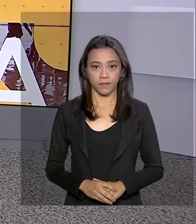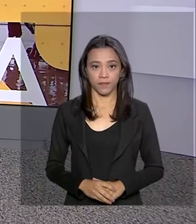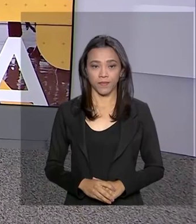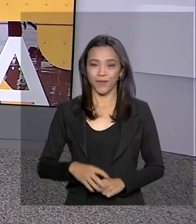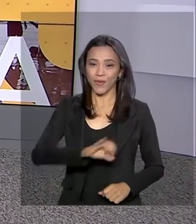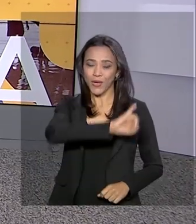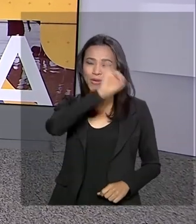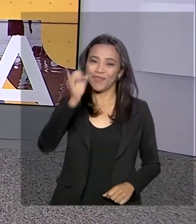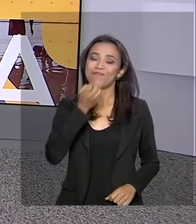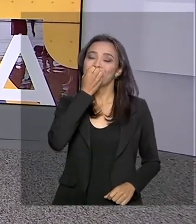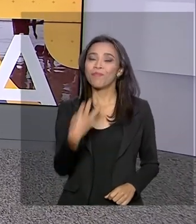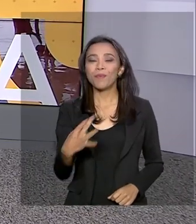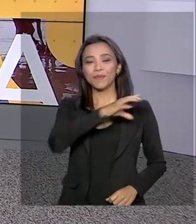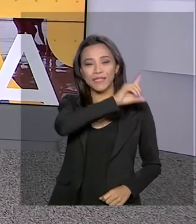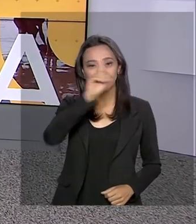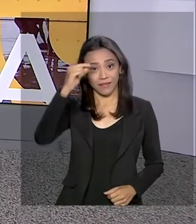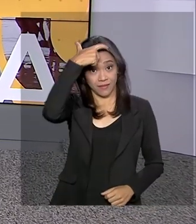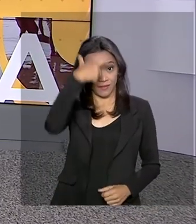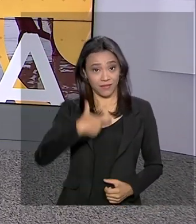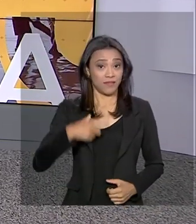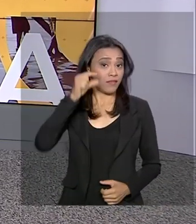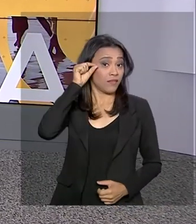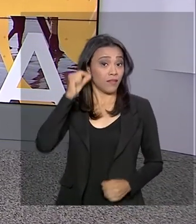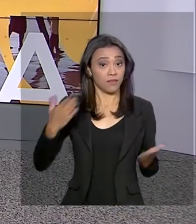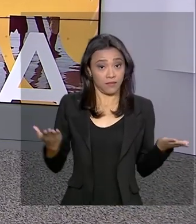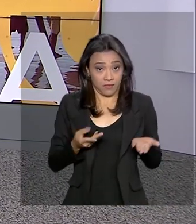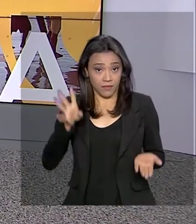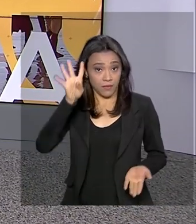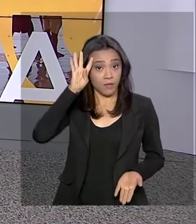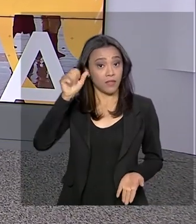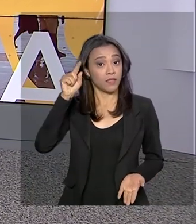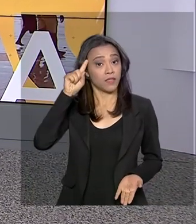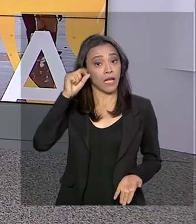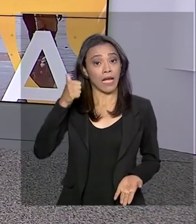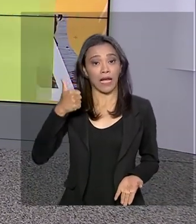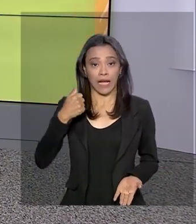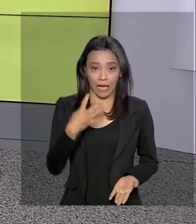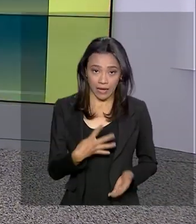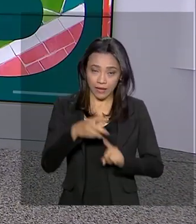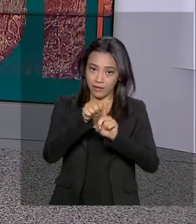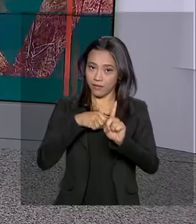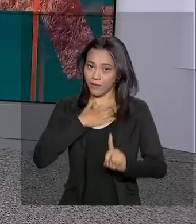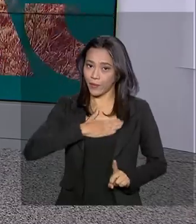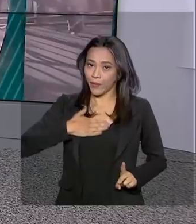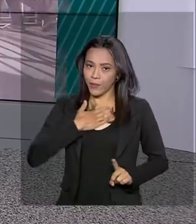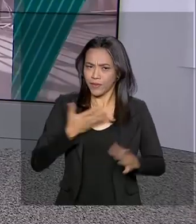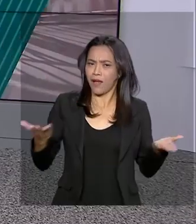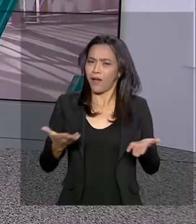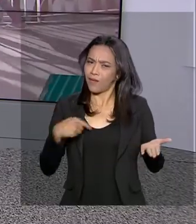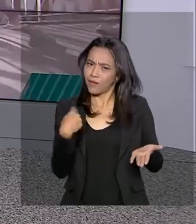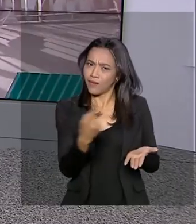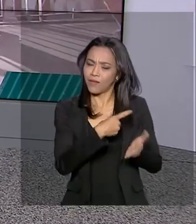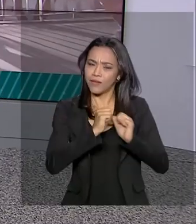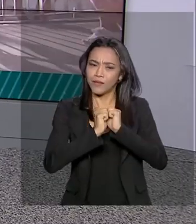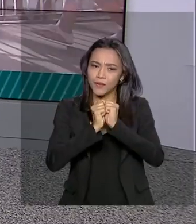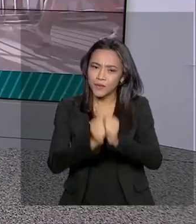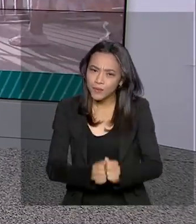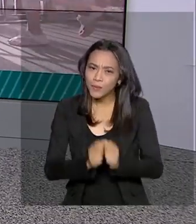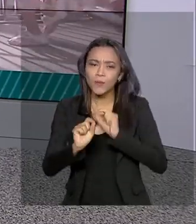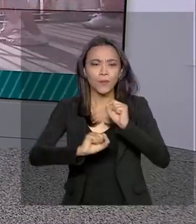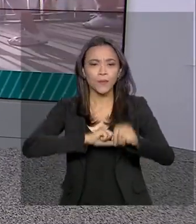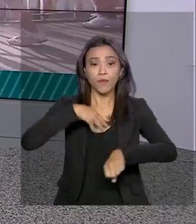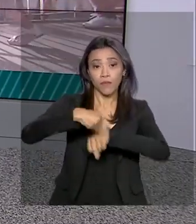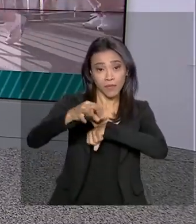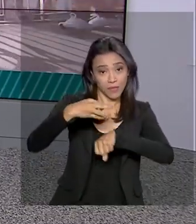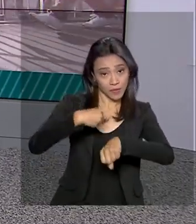Olá, bom dia pra você, sou Renata Gorsini, hoje é quarta-feira, 14 de agosto. A partir de agora, estamos juntos no Brasil em Dia com